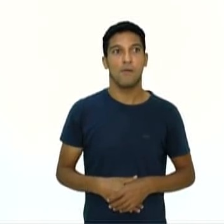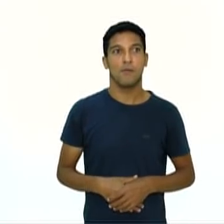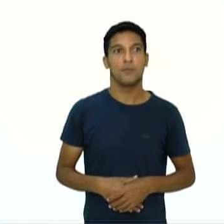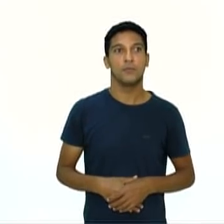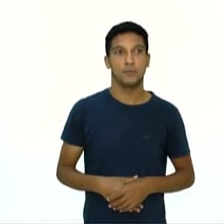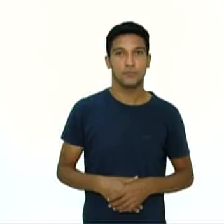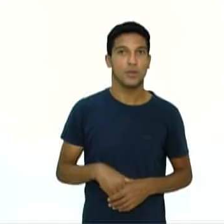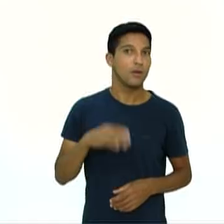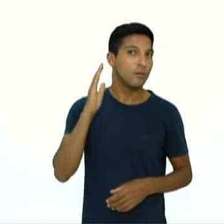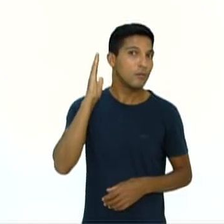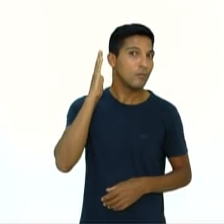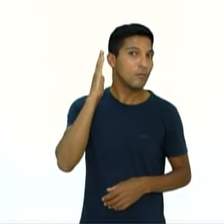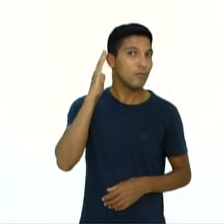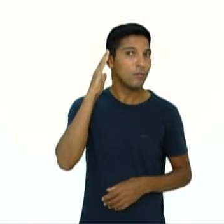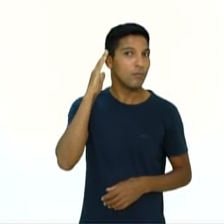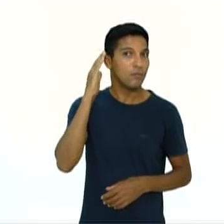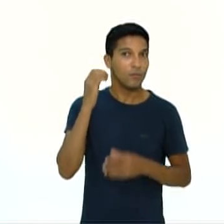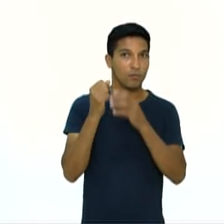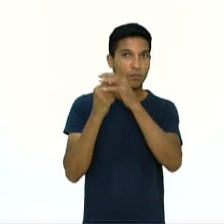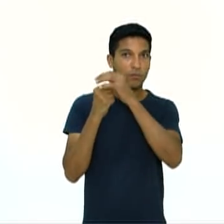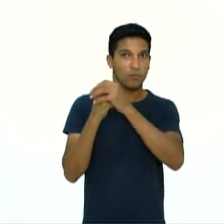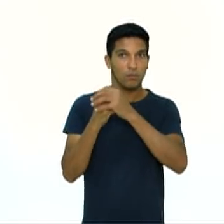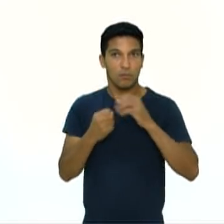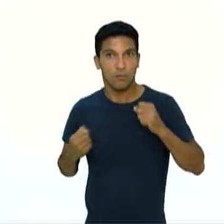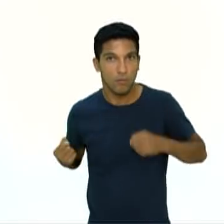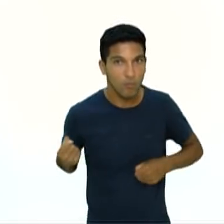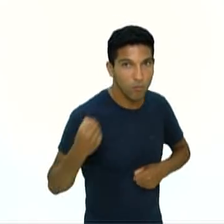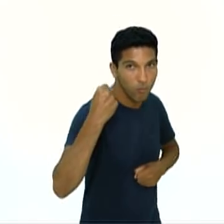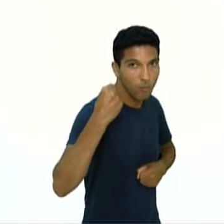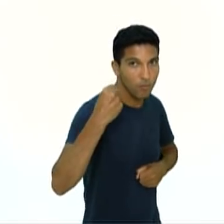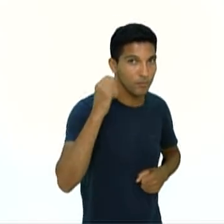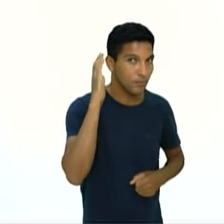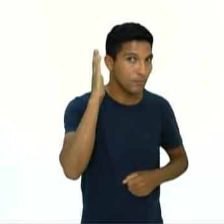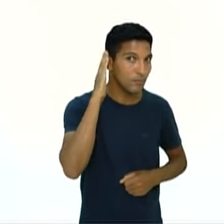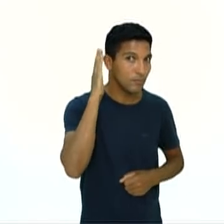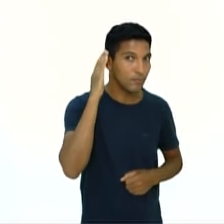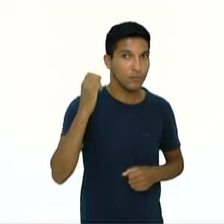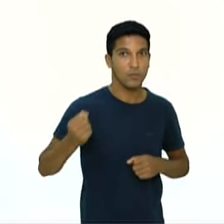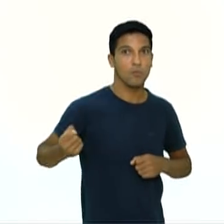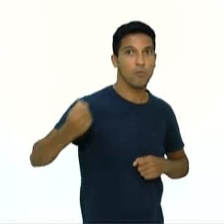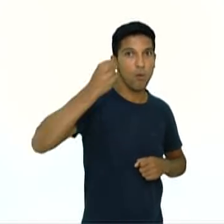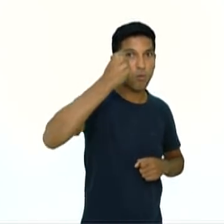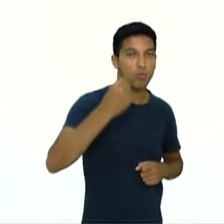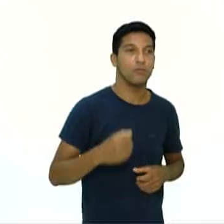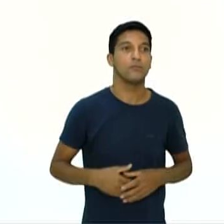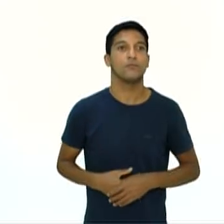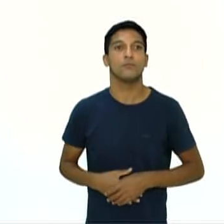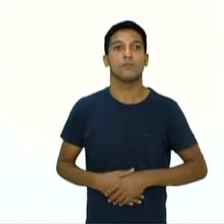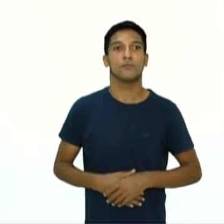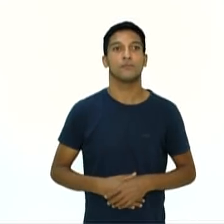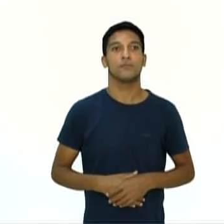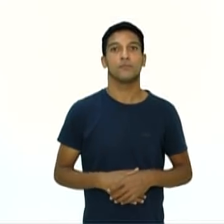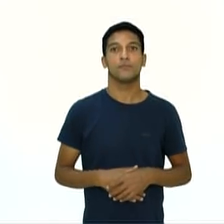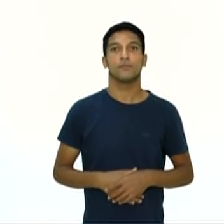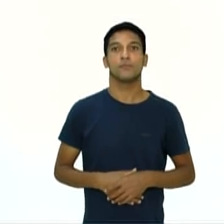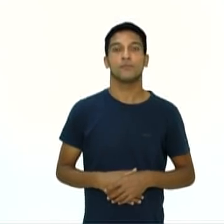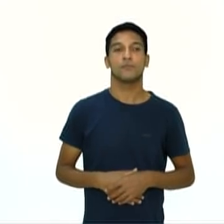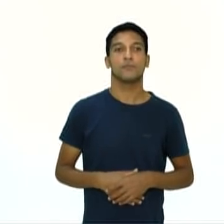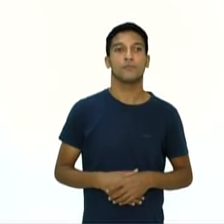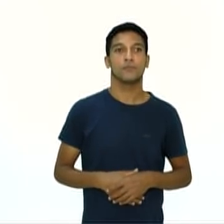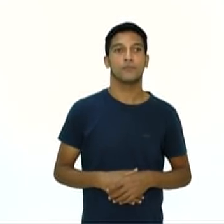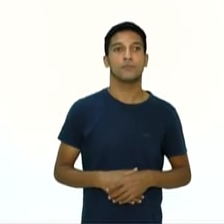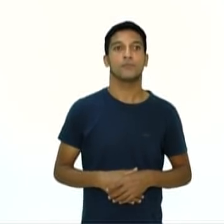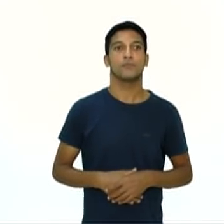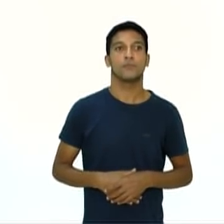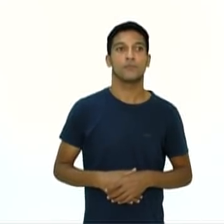atingir a lateral da cabeça do adversário. Sua principal diferença para o cruzado é o ângulo de